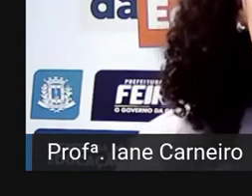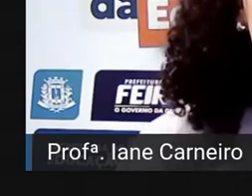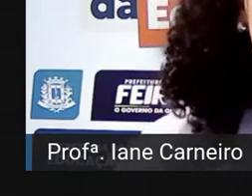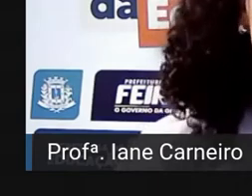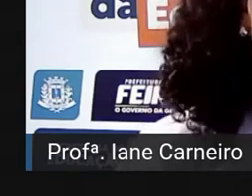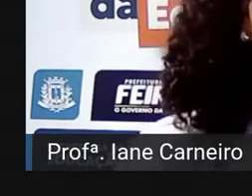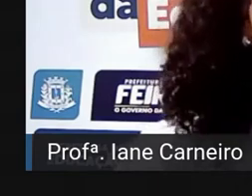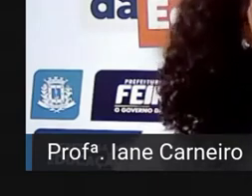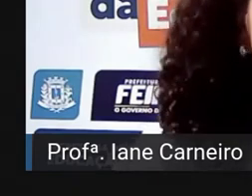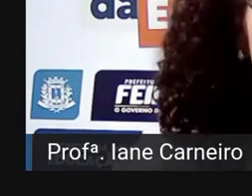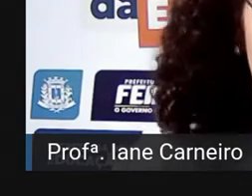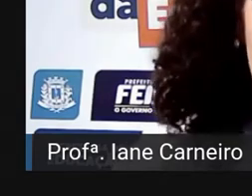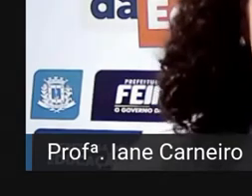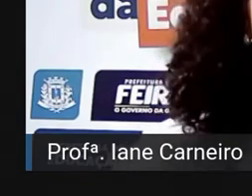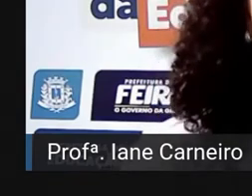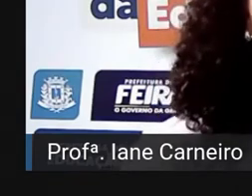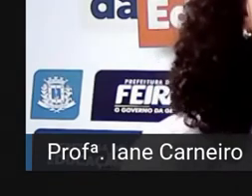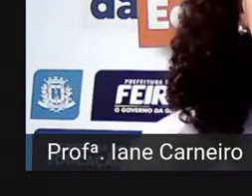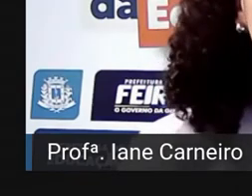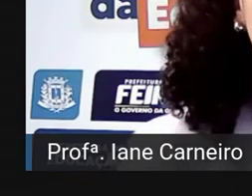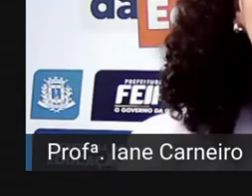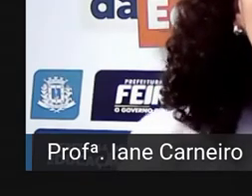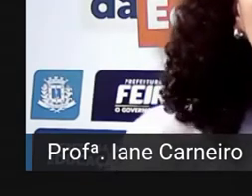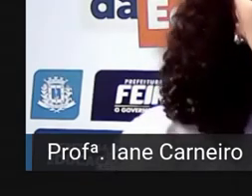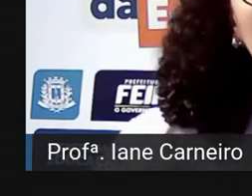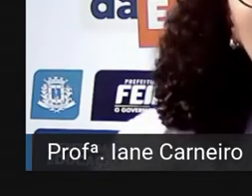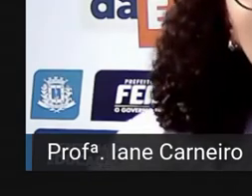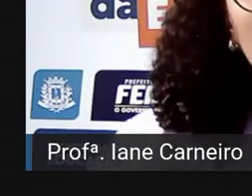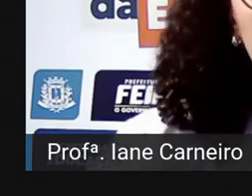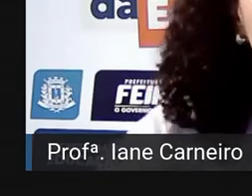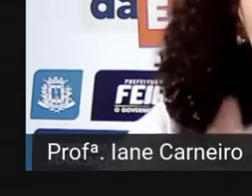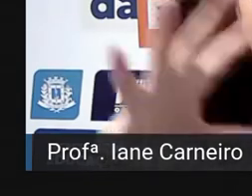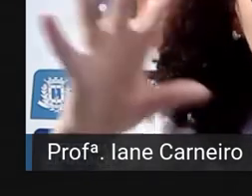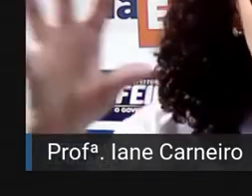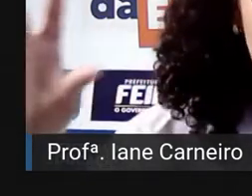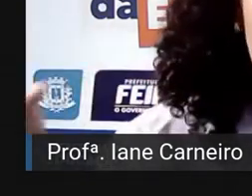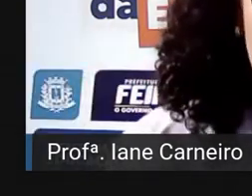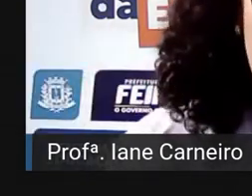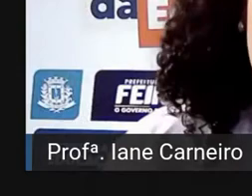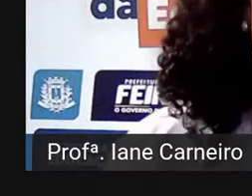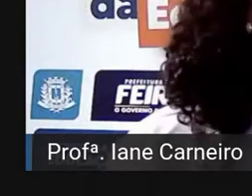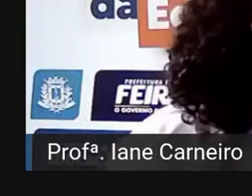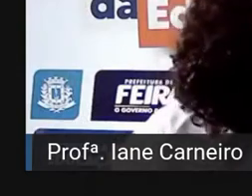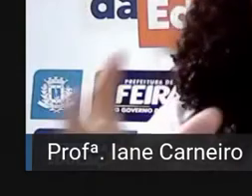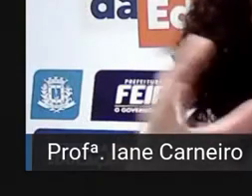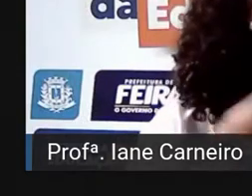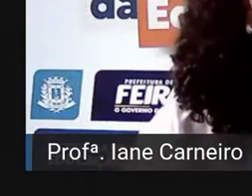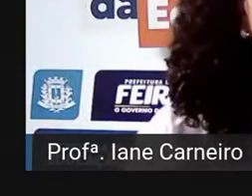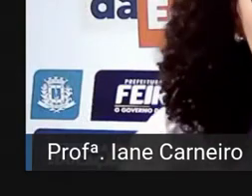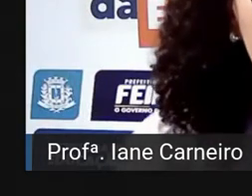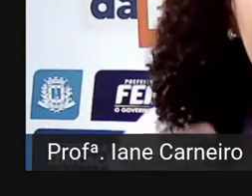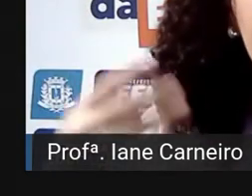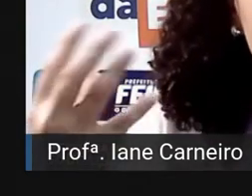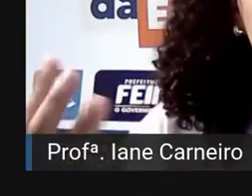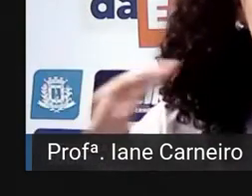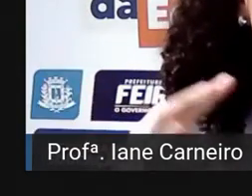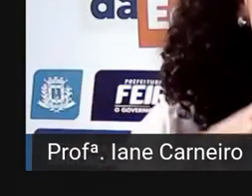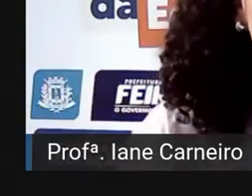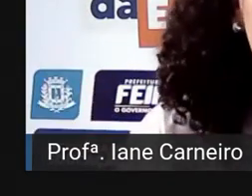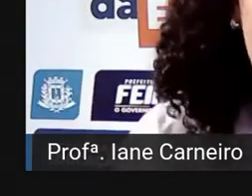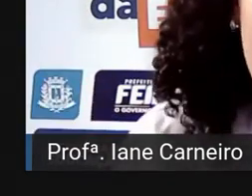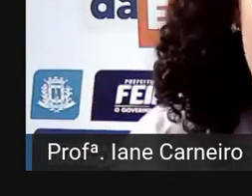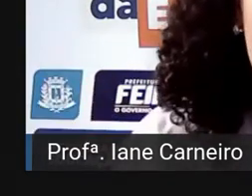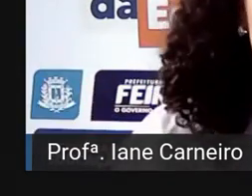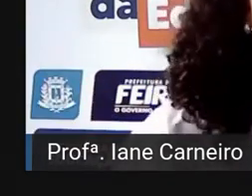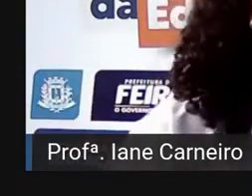dos Direitos da Criança. Então, os governantes de todo mundo, eles se reuniram e criaram esse